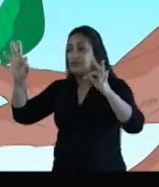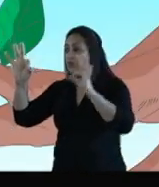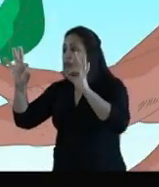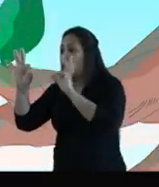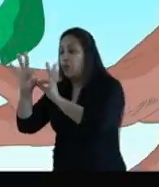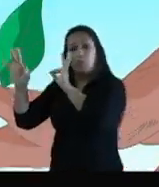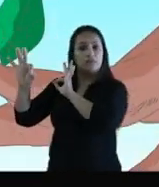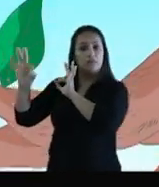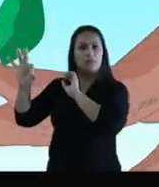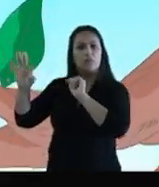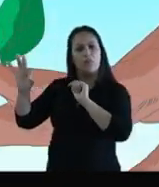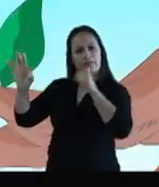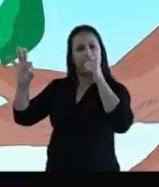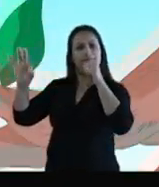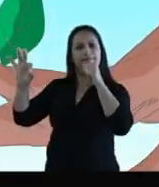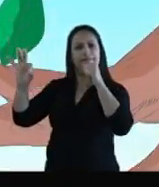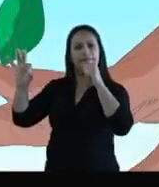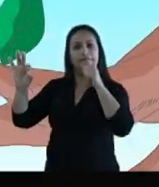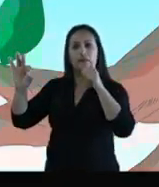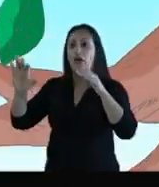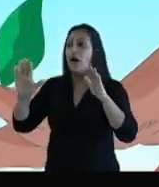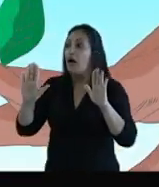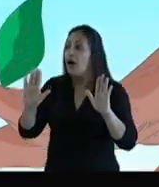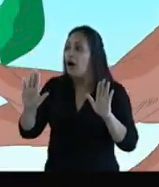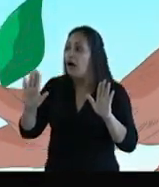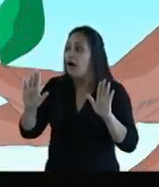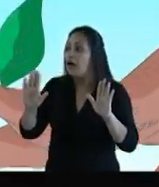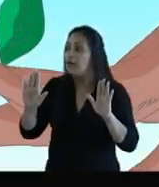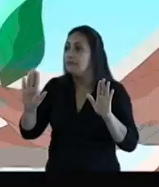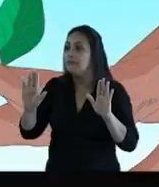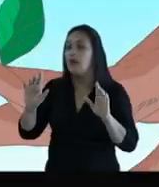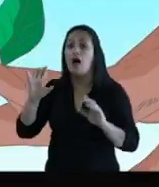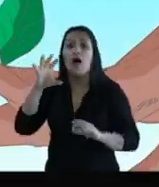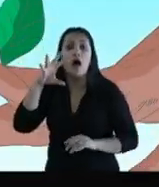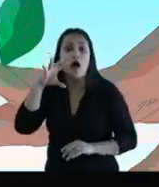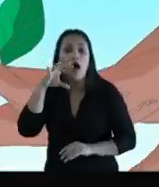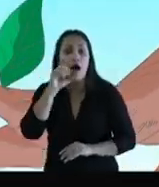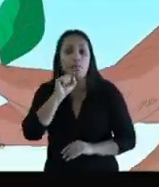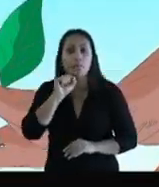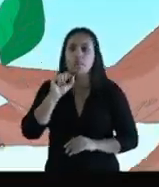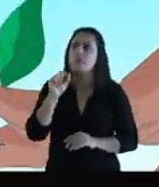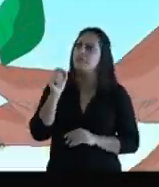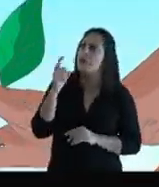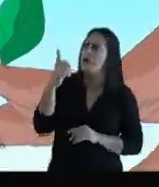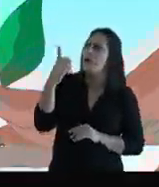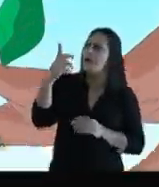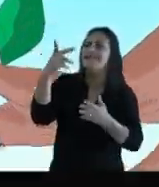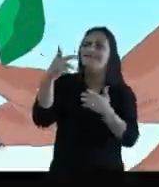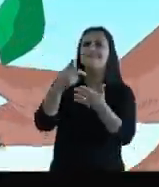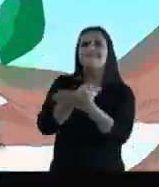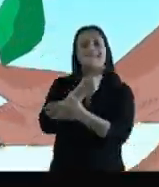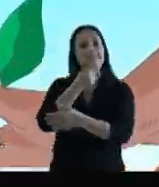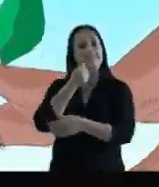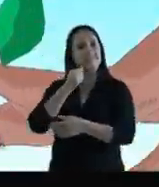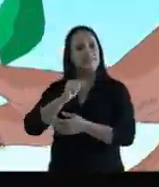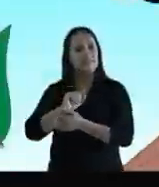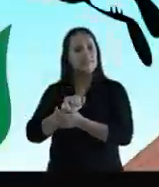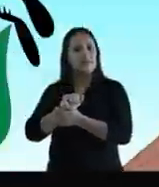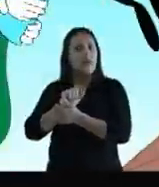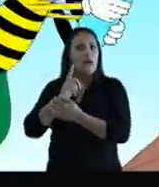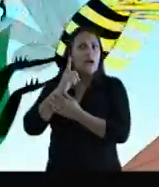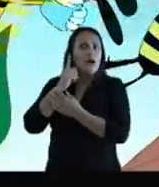De repente... De repente... Algo de estranho aconteceu.